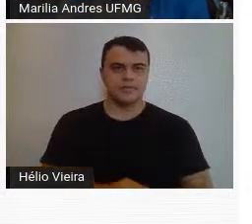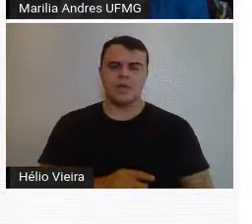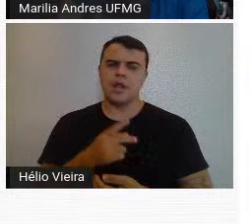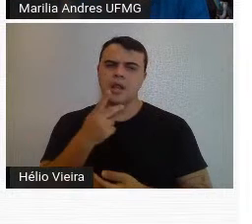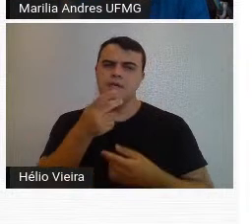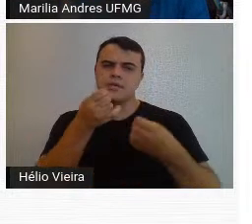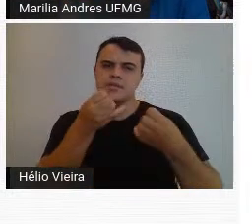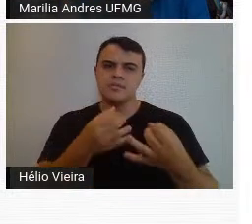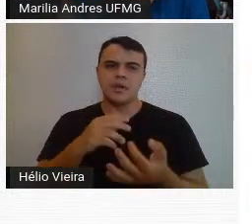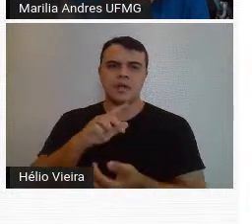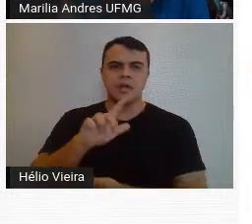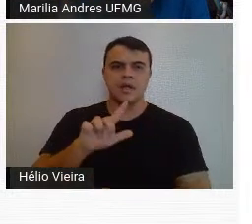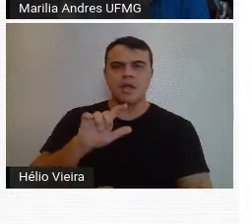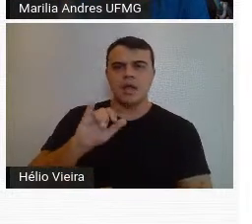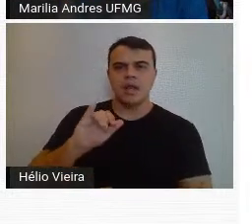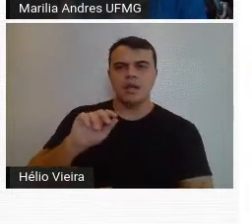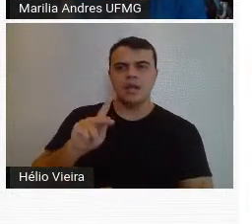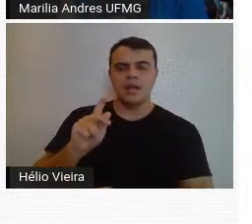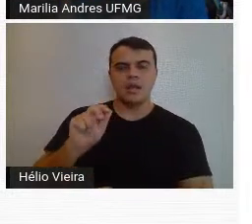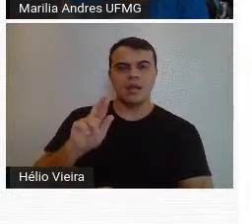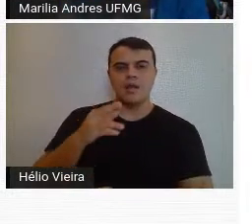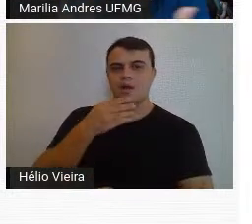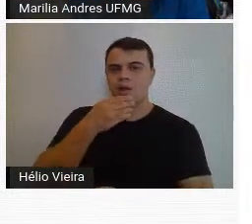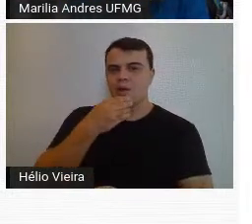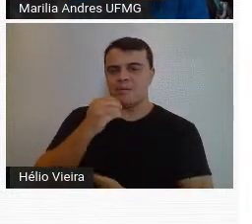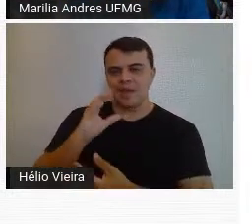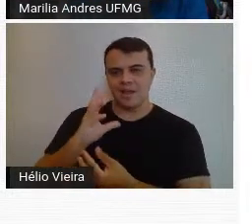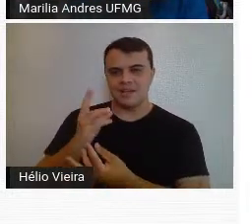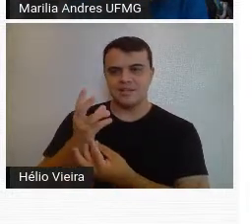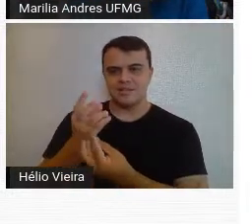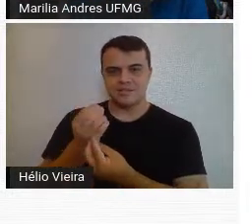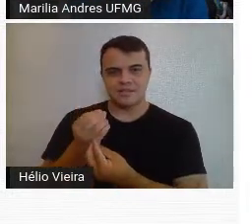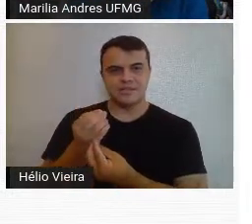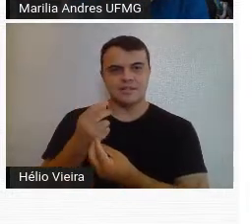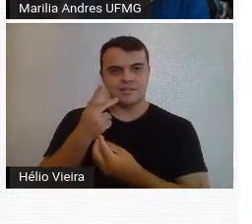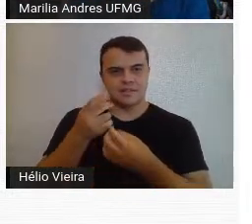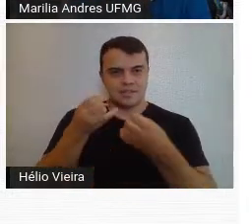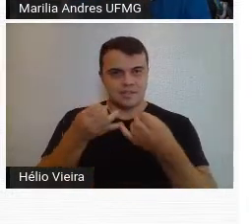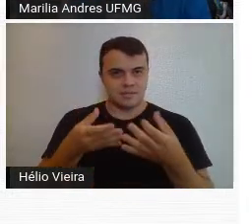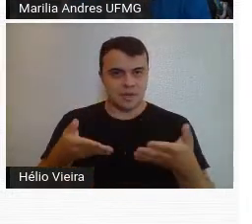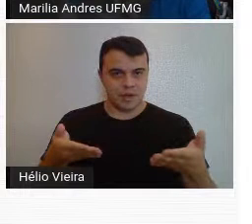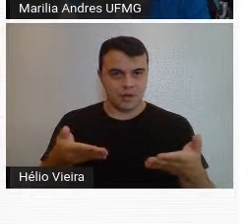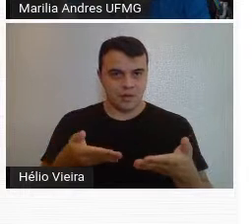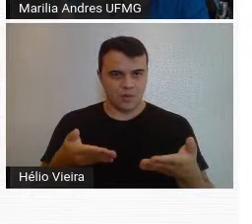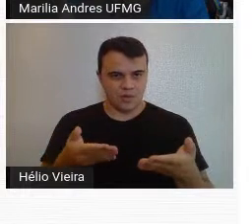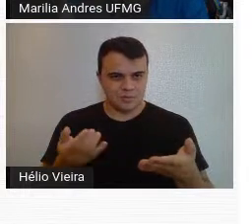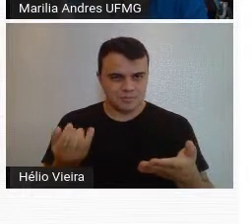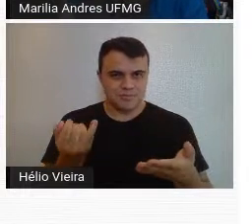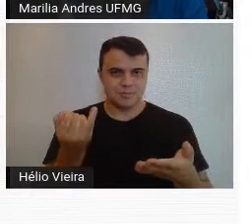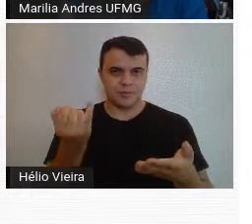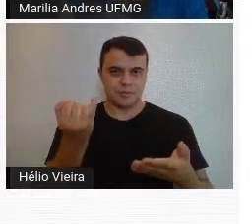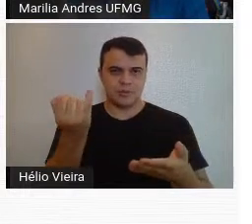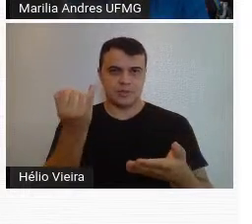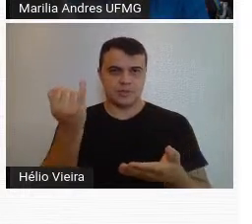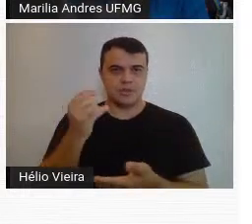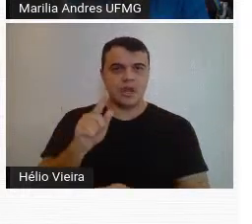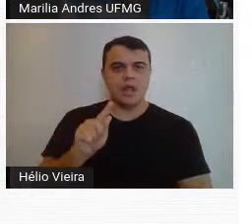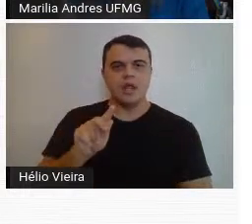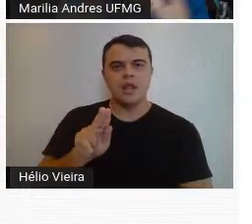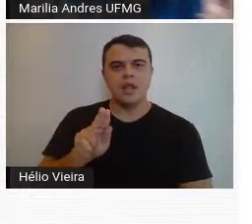traz o Guignard, que é o nosso artista, o nosso artista que nós vamos falar hoje, que foi importantíssimo, ele